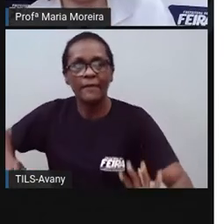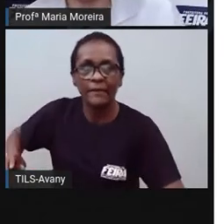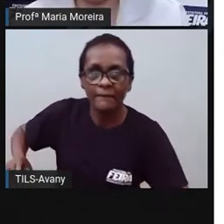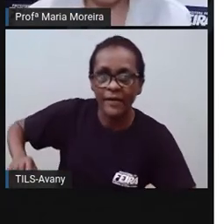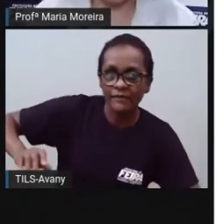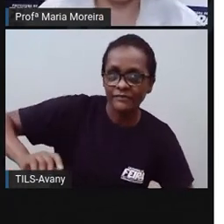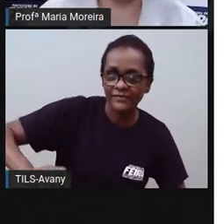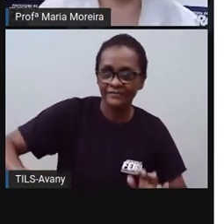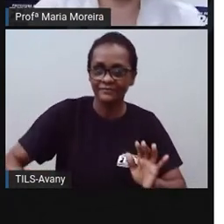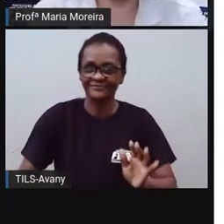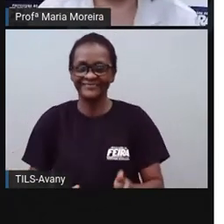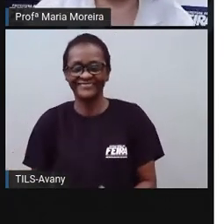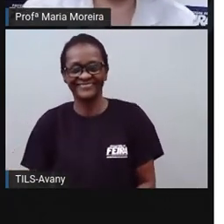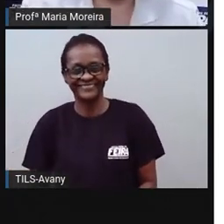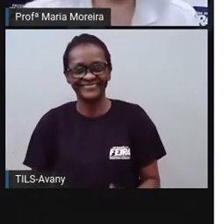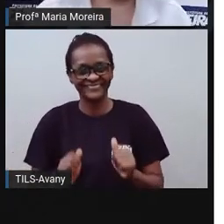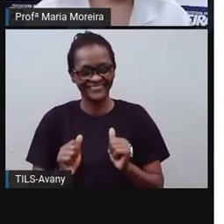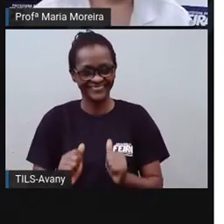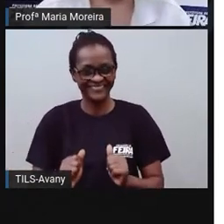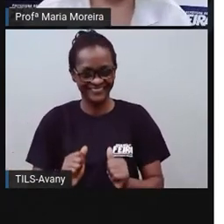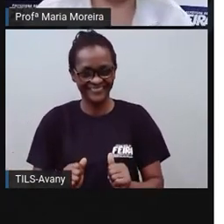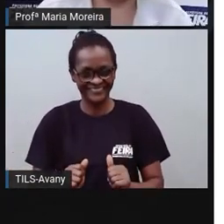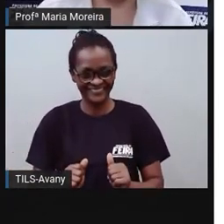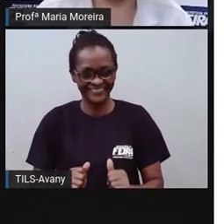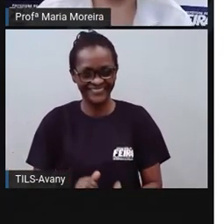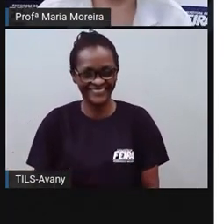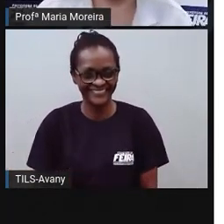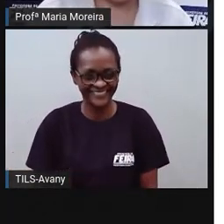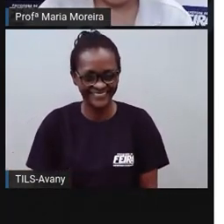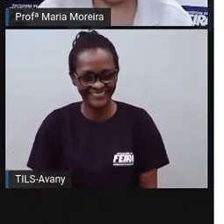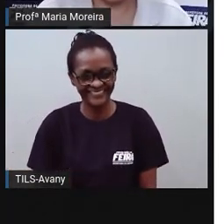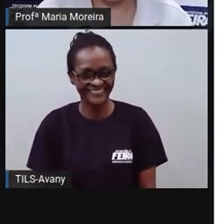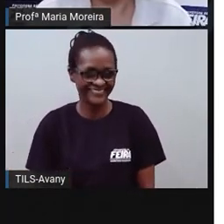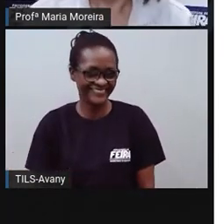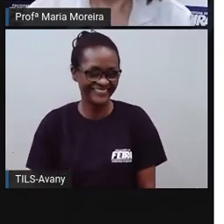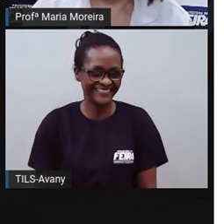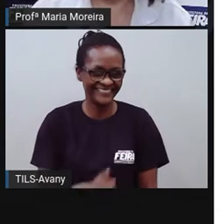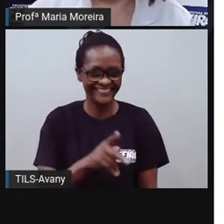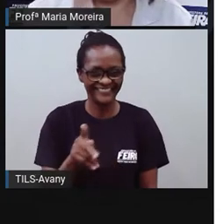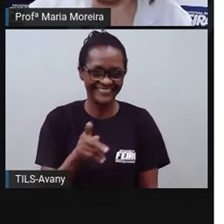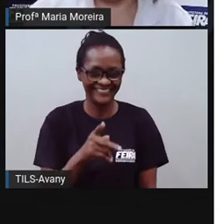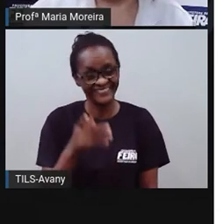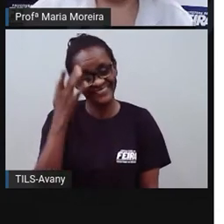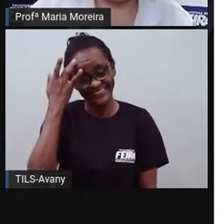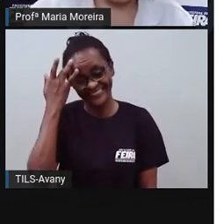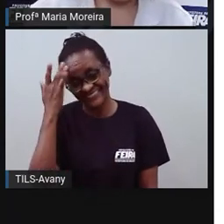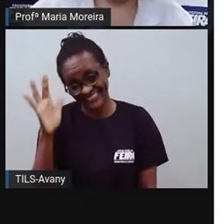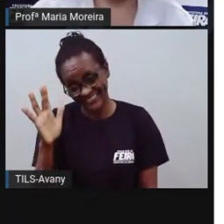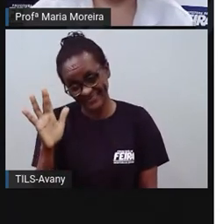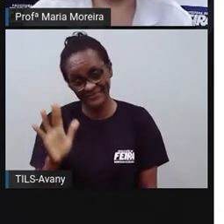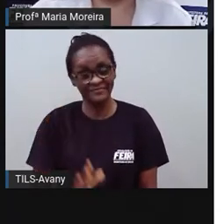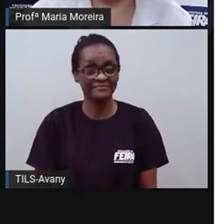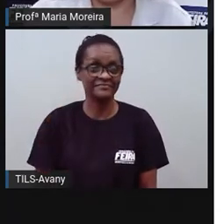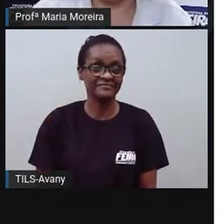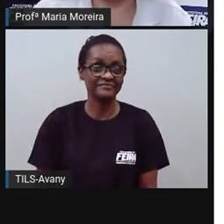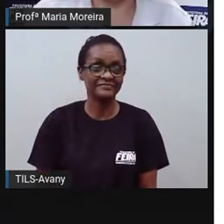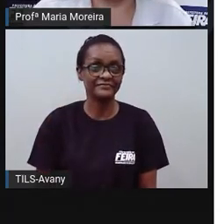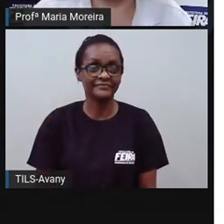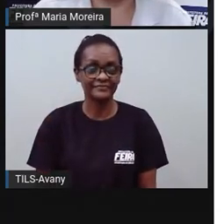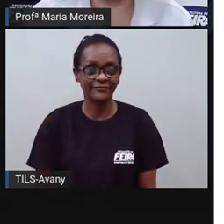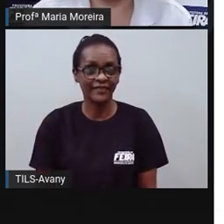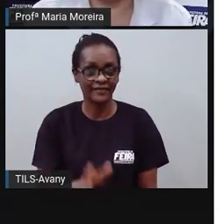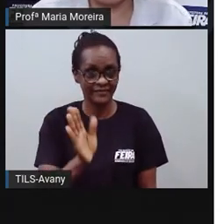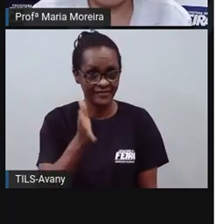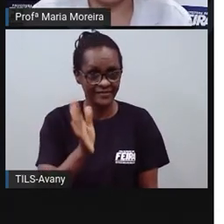Eu poderia até dançar aqui, inclusive, né? Mas você sabe que minha malemolência não é das melhores. Mas fica para a próxima. Inclusive, já dancei aqui para vocês, já